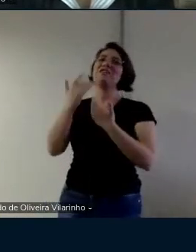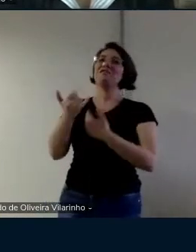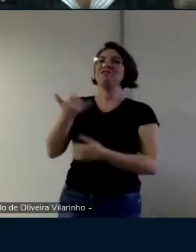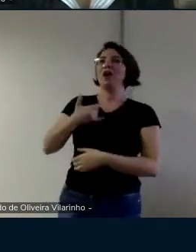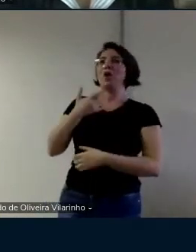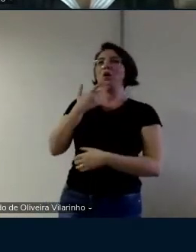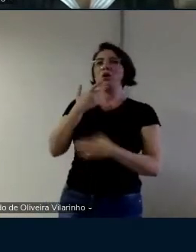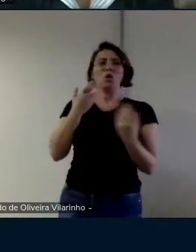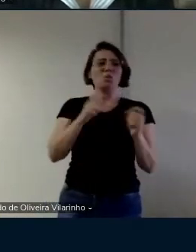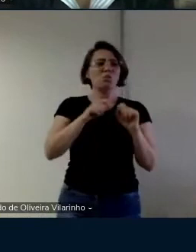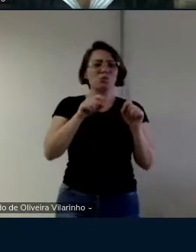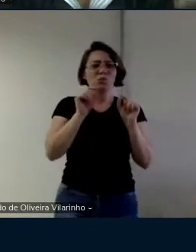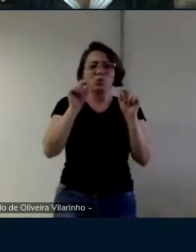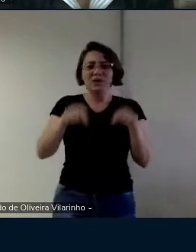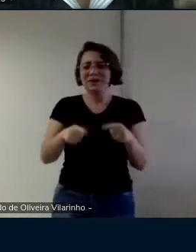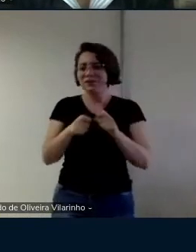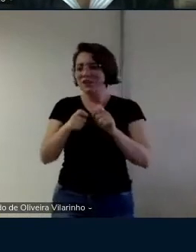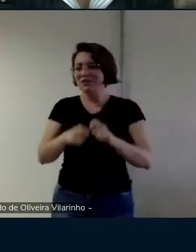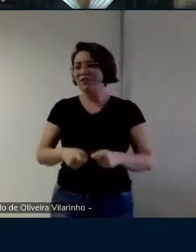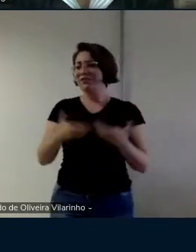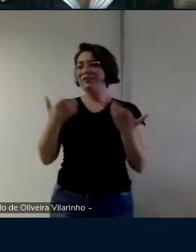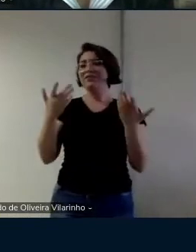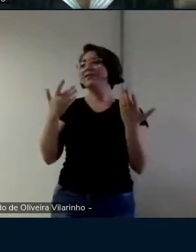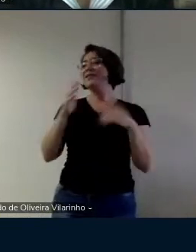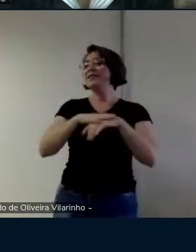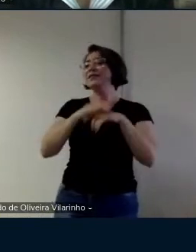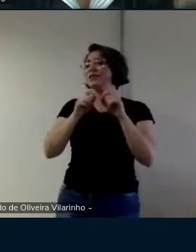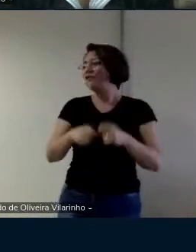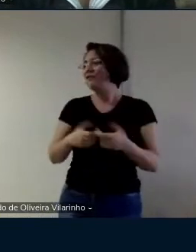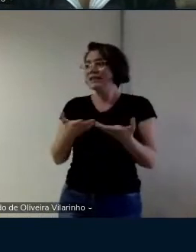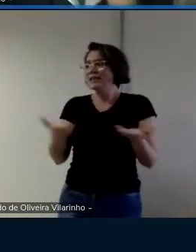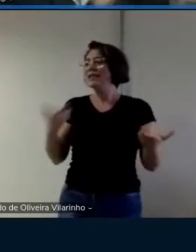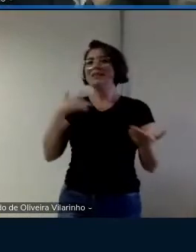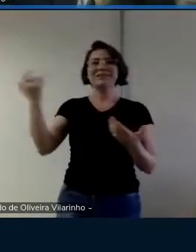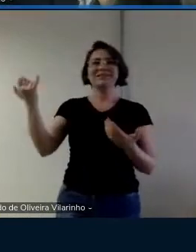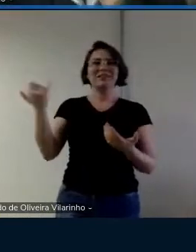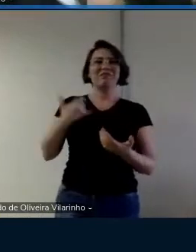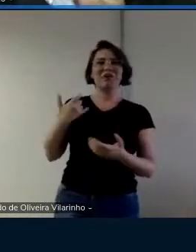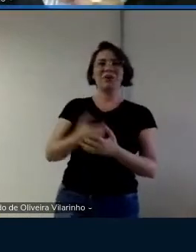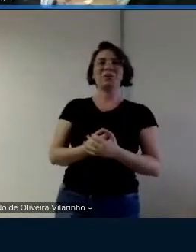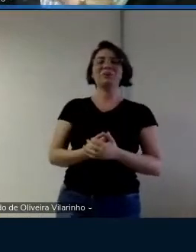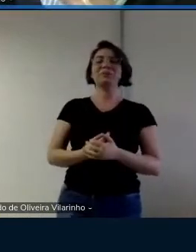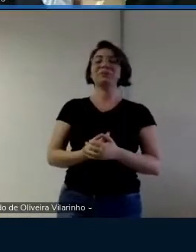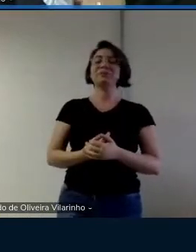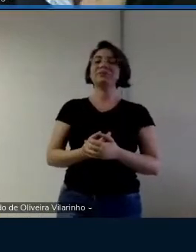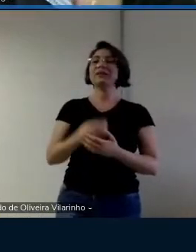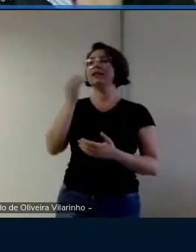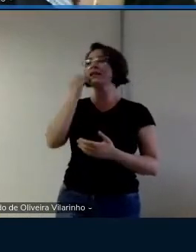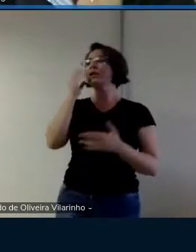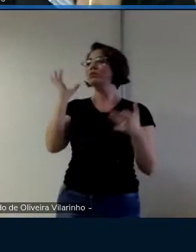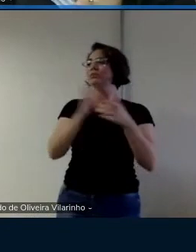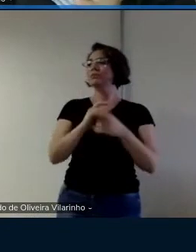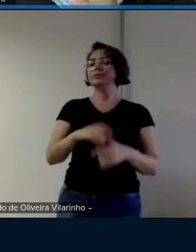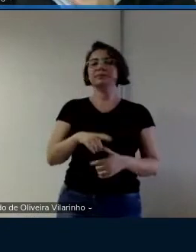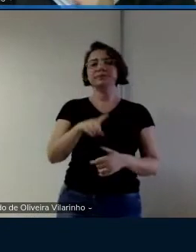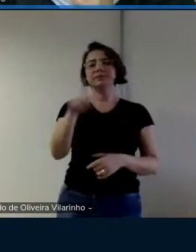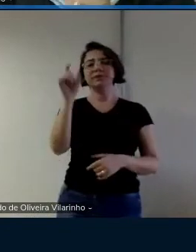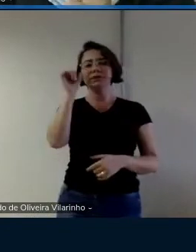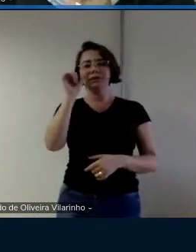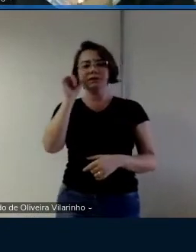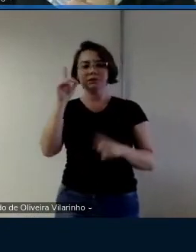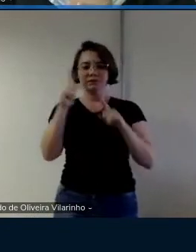exatamente assim mas que isso o que vocês estão fazendo aqui e a gente teve de juntar pode me interromper um pouquinho